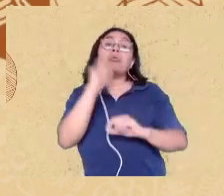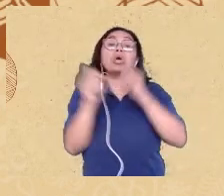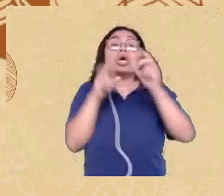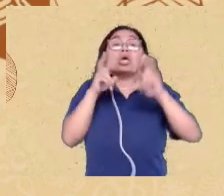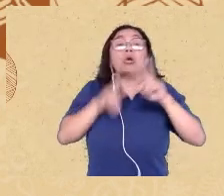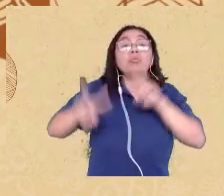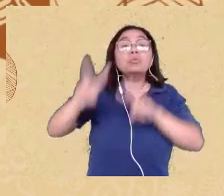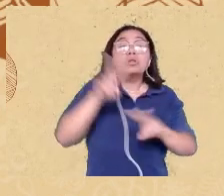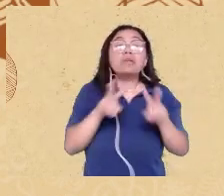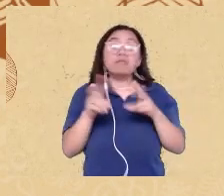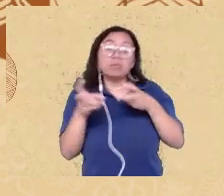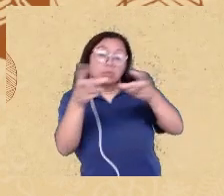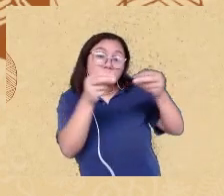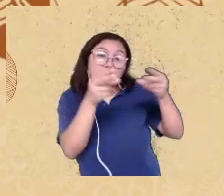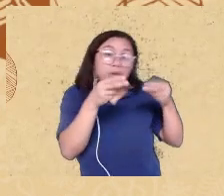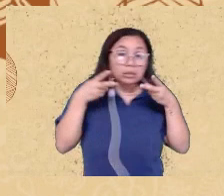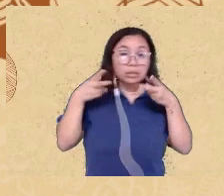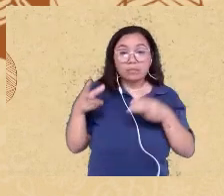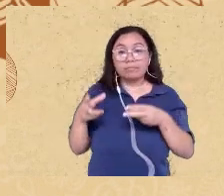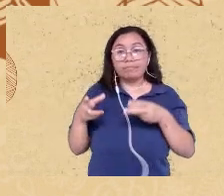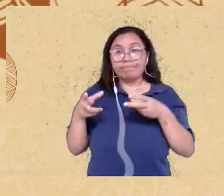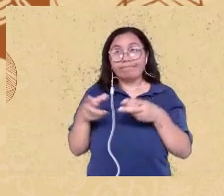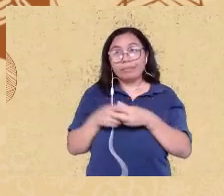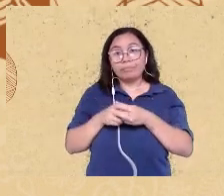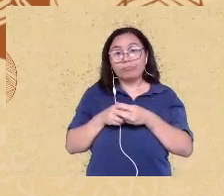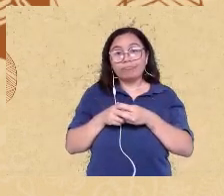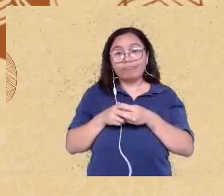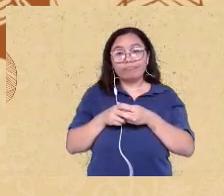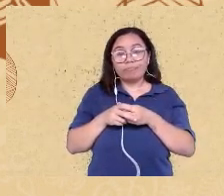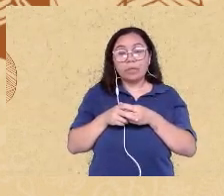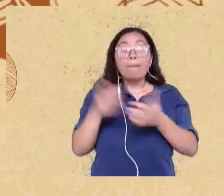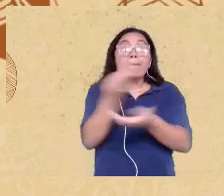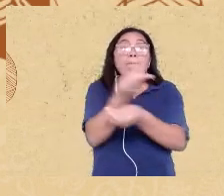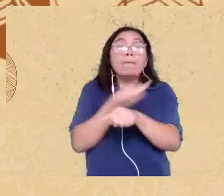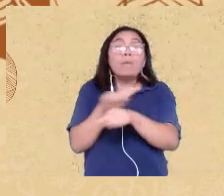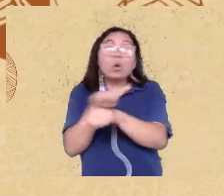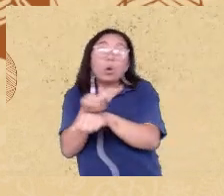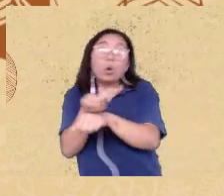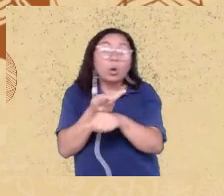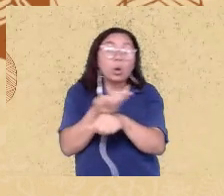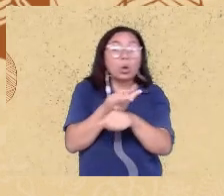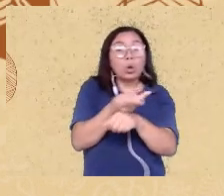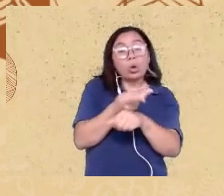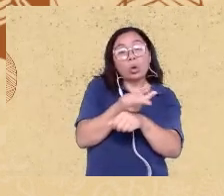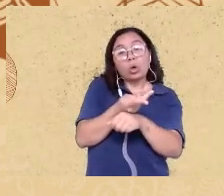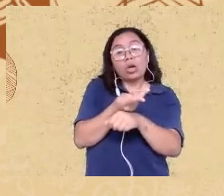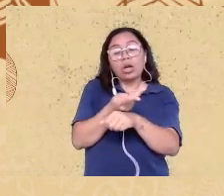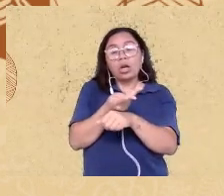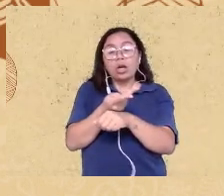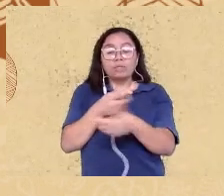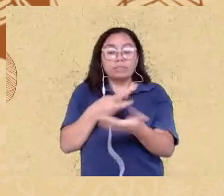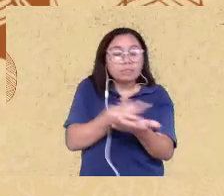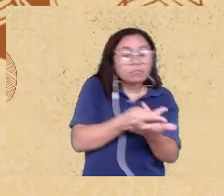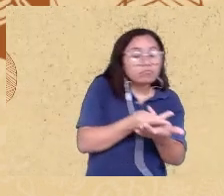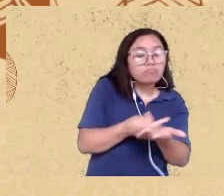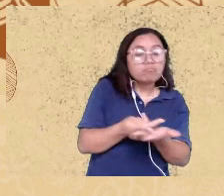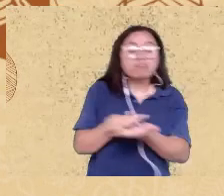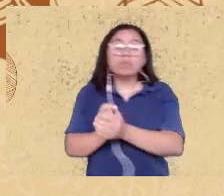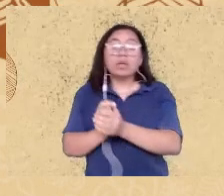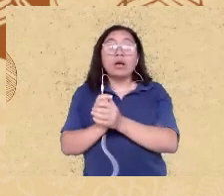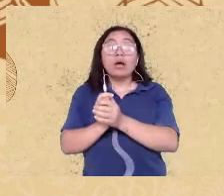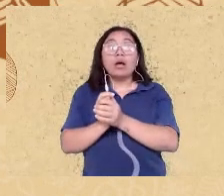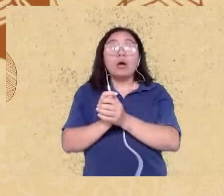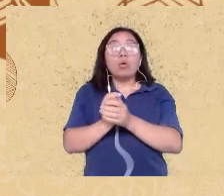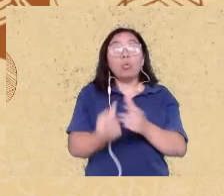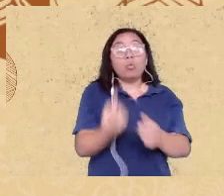momento nós passamos então a procurar individualmente cada um desses marcadores